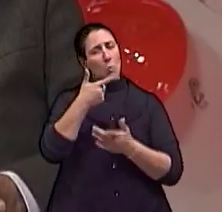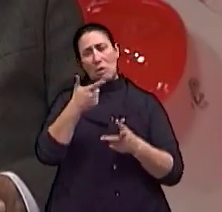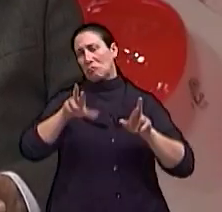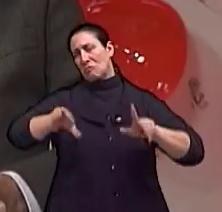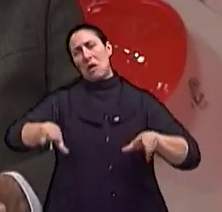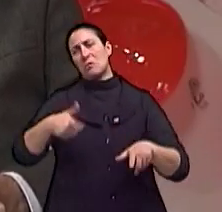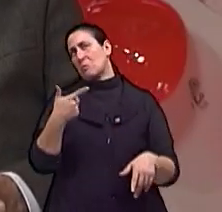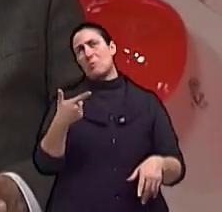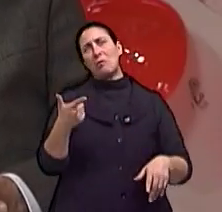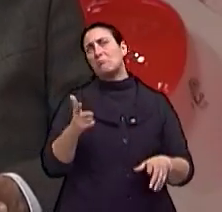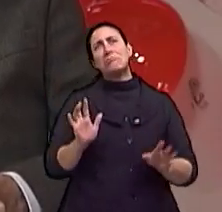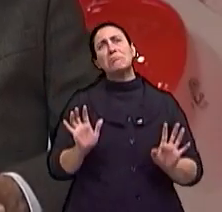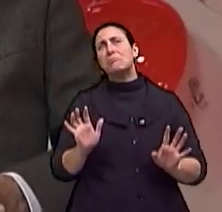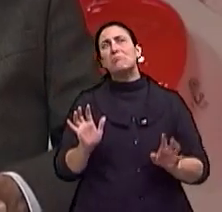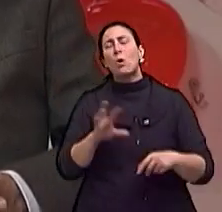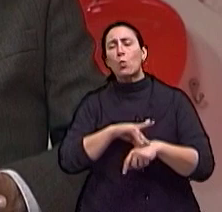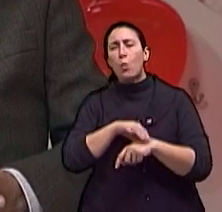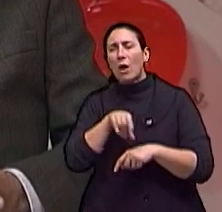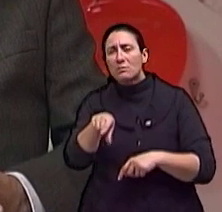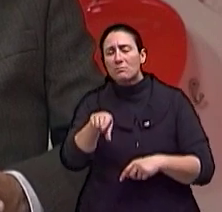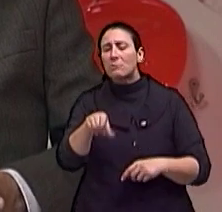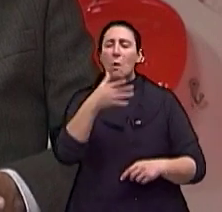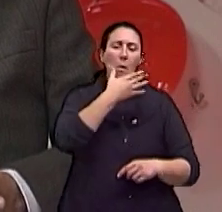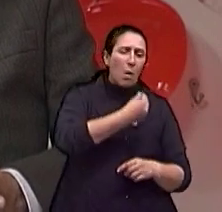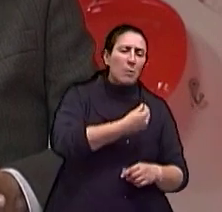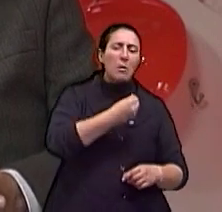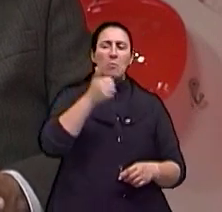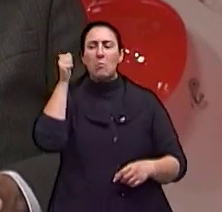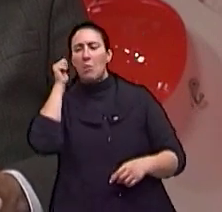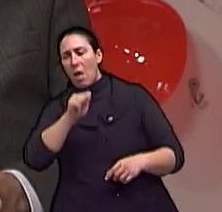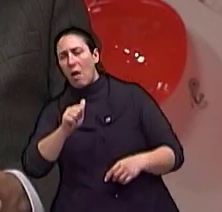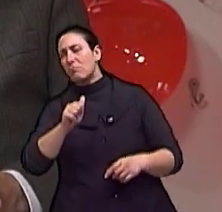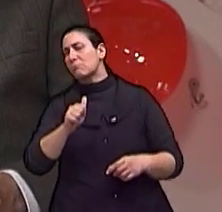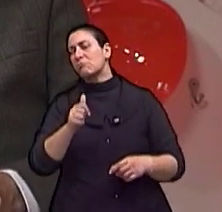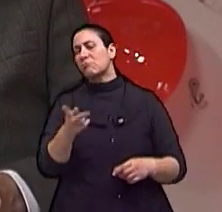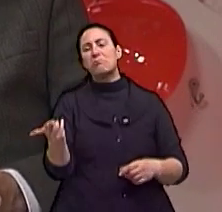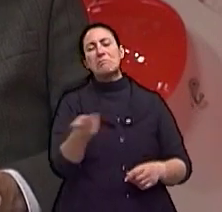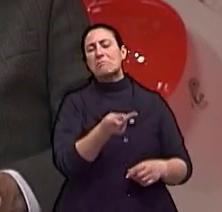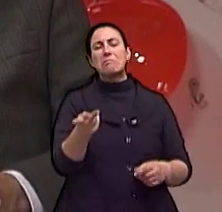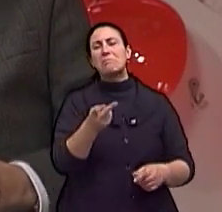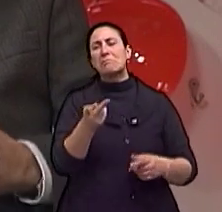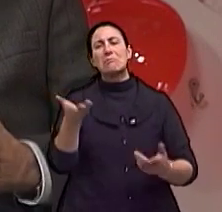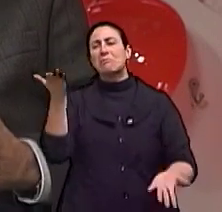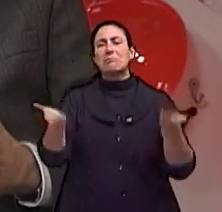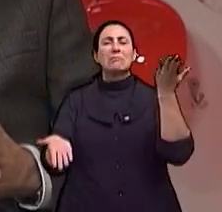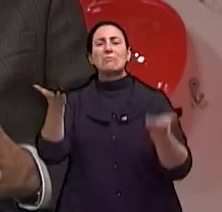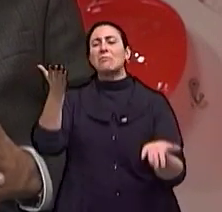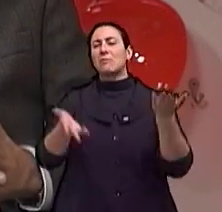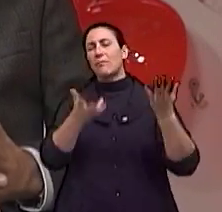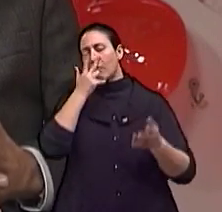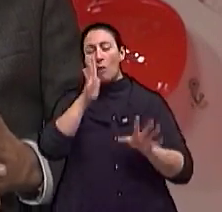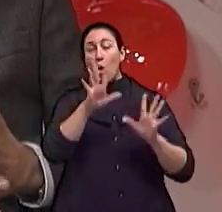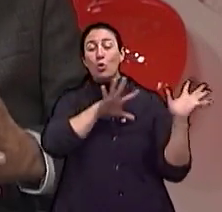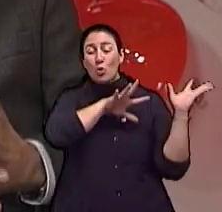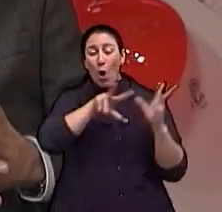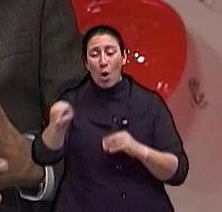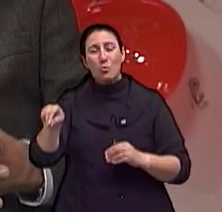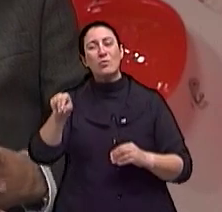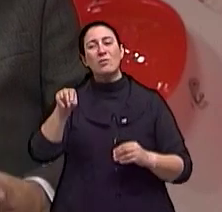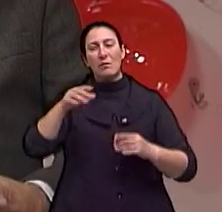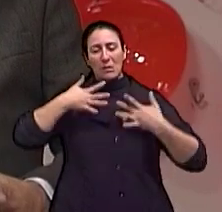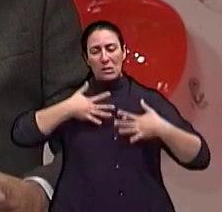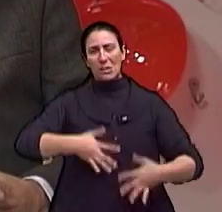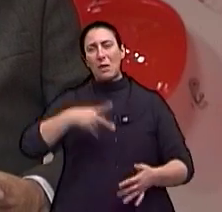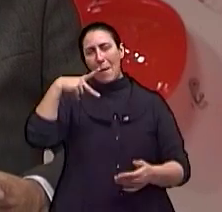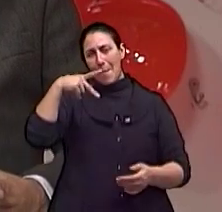né? Não existe, para essa doença não existe. Os homens querem mais, as mulheres querem mais, não. Todos que têm Parkinson, em princípio, eles querem